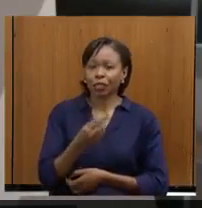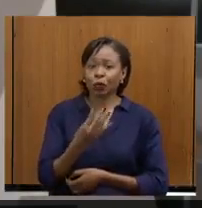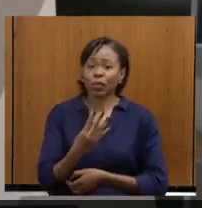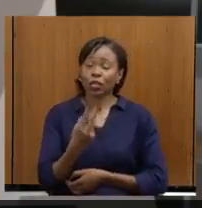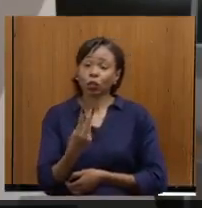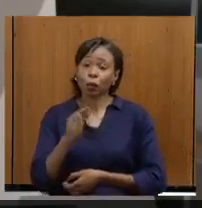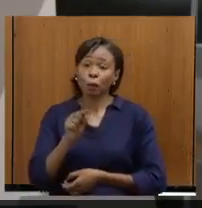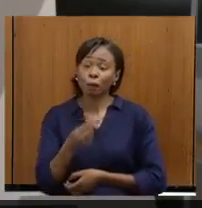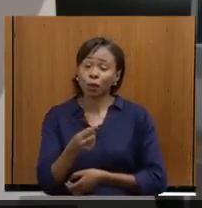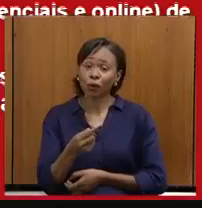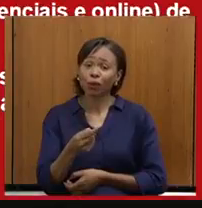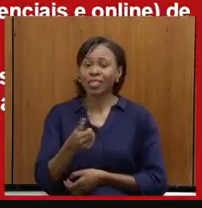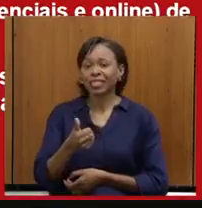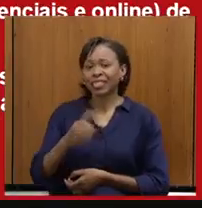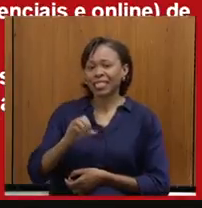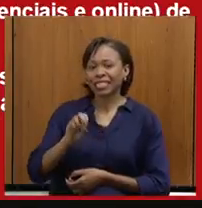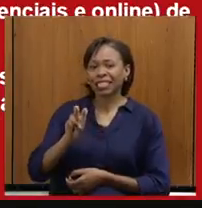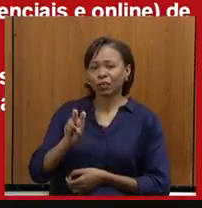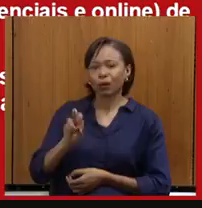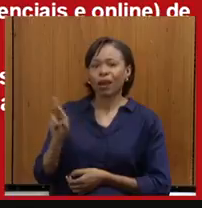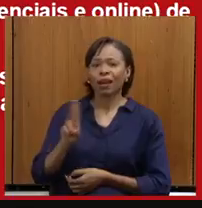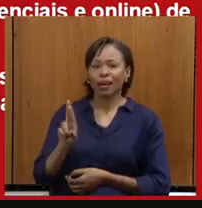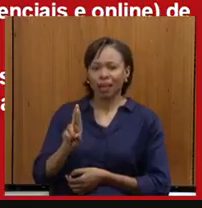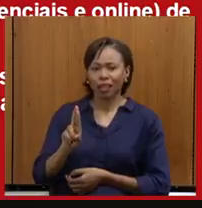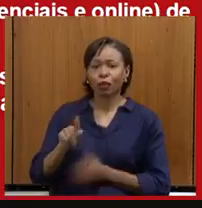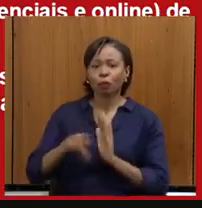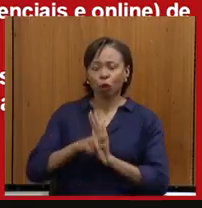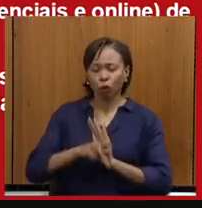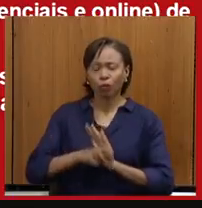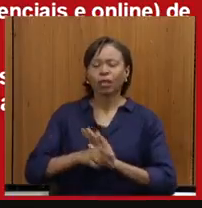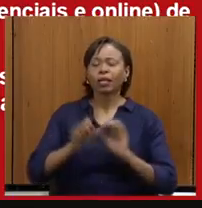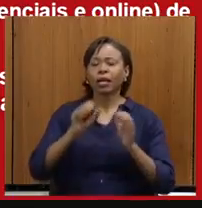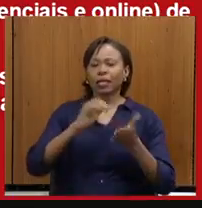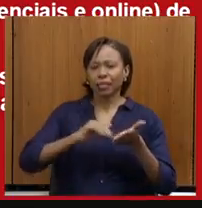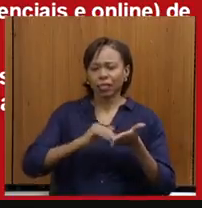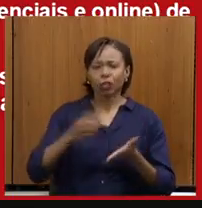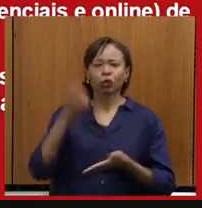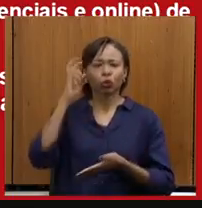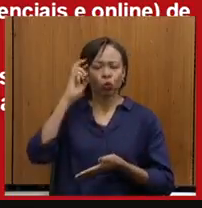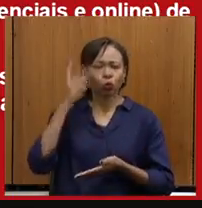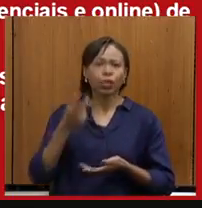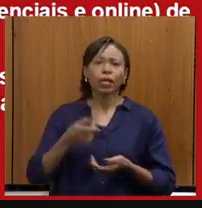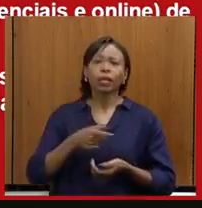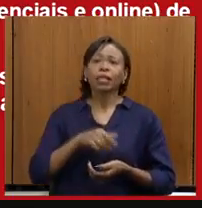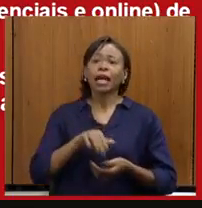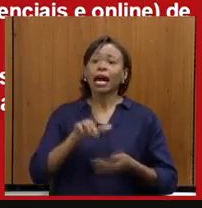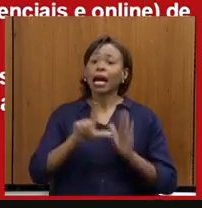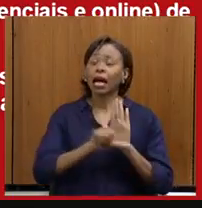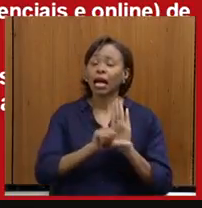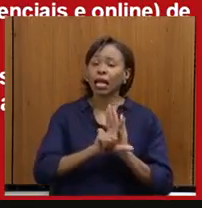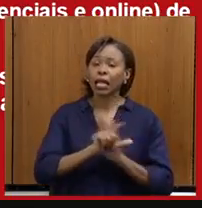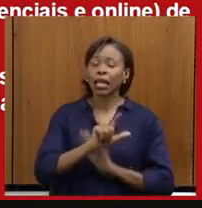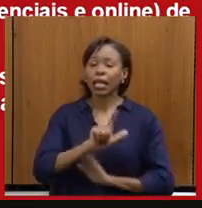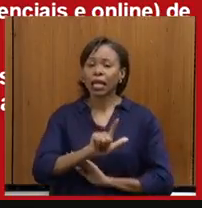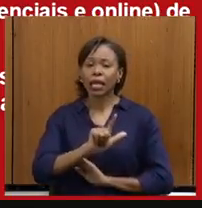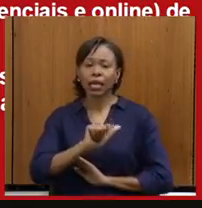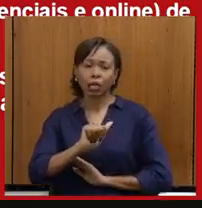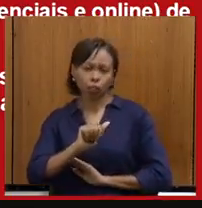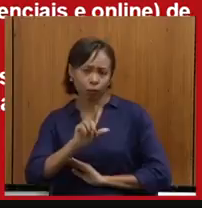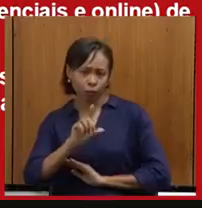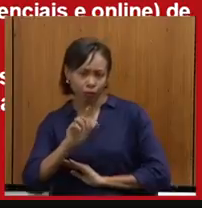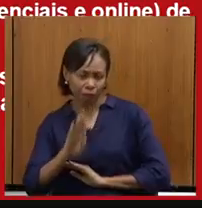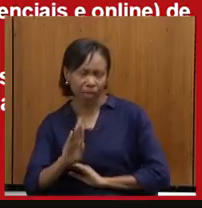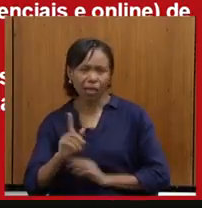.105 na Secult através da Eliei Aldeblanc, dos editais da FER, da Lei Estadual de Incentiva à Cultura, os